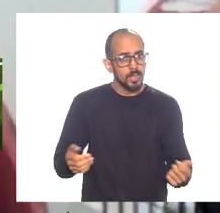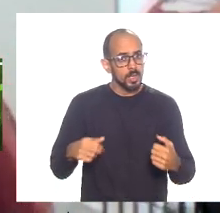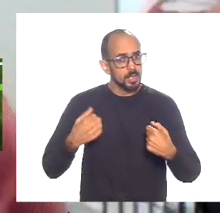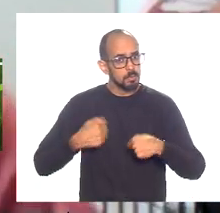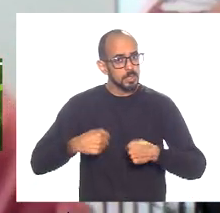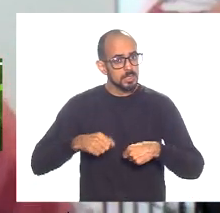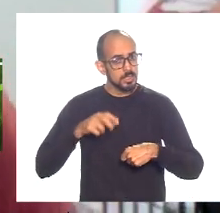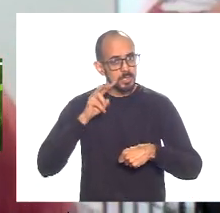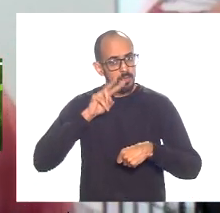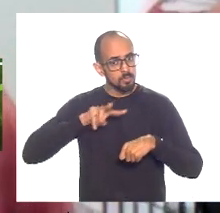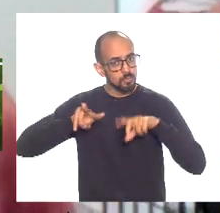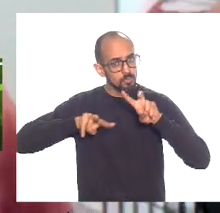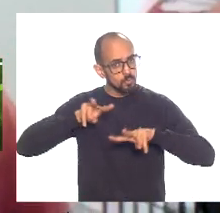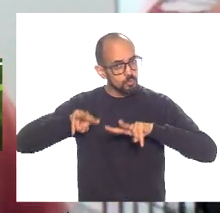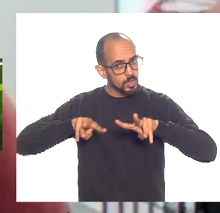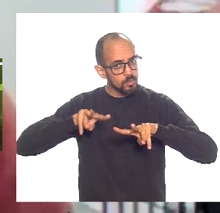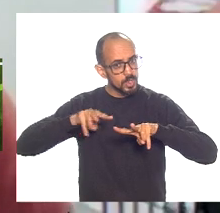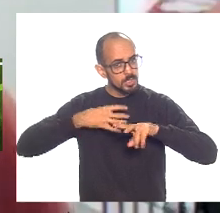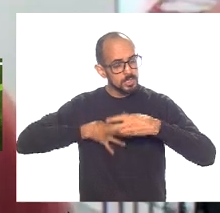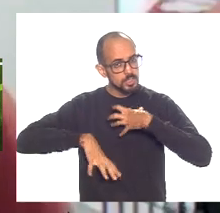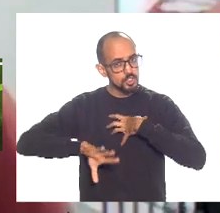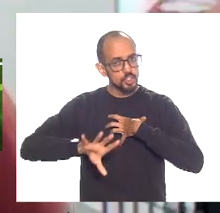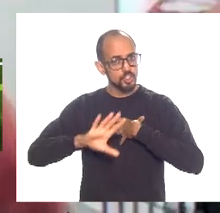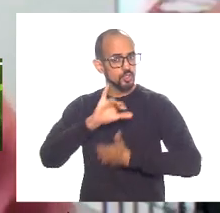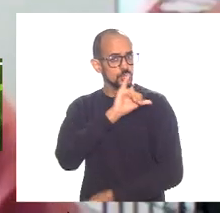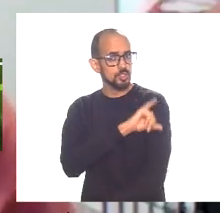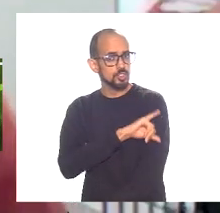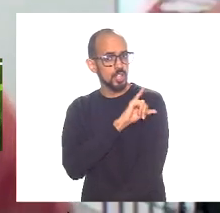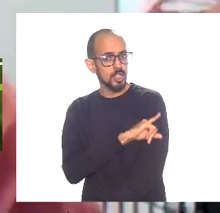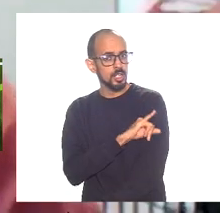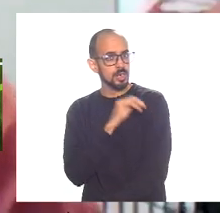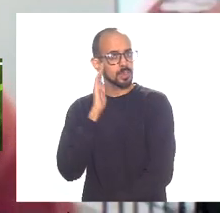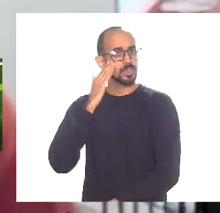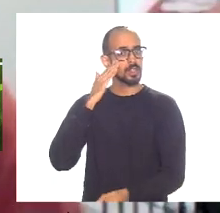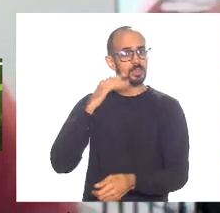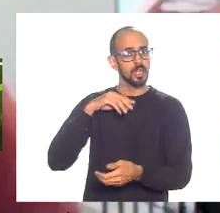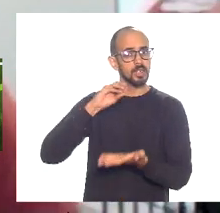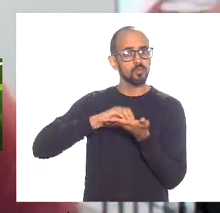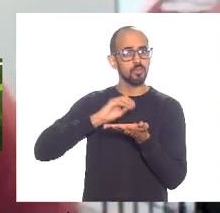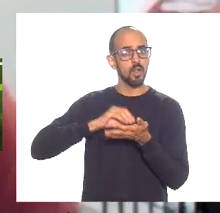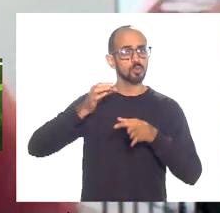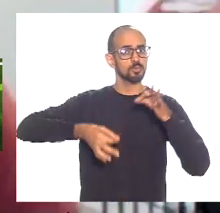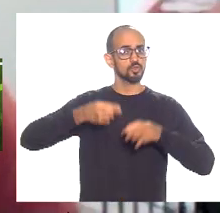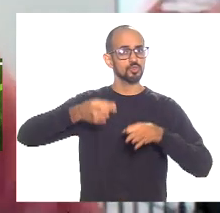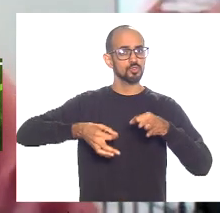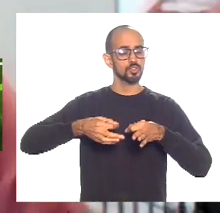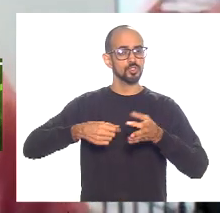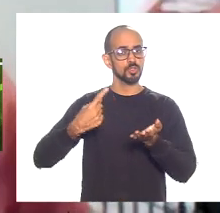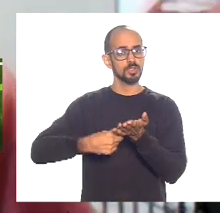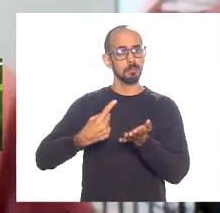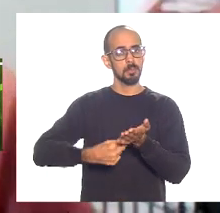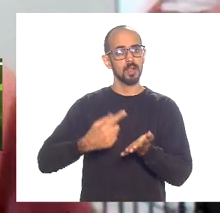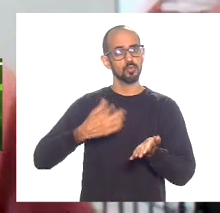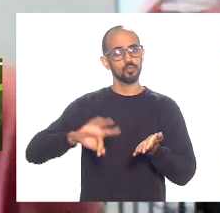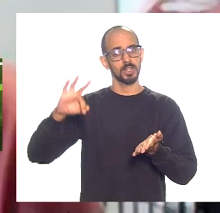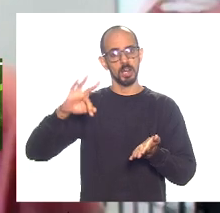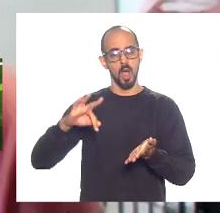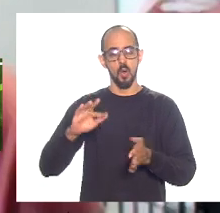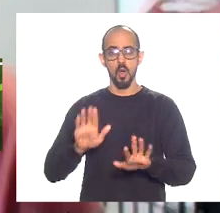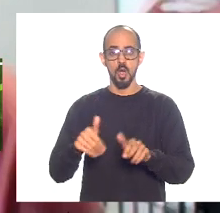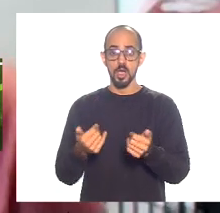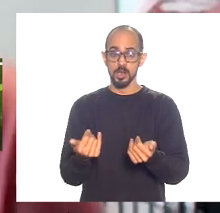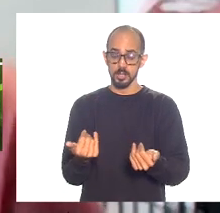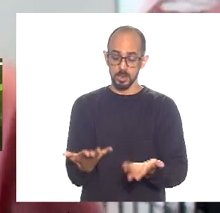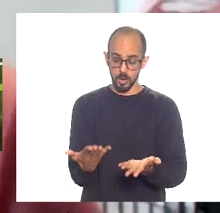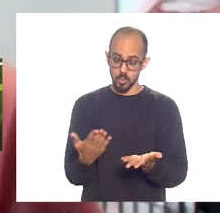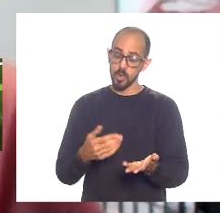Janeiro com o mínimo de generosidade e entender que nós estamos sendo injustiçados pelo pacto federativo então eu concluo destacando que essa